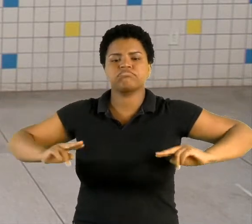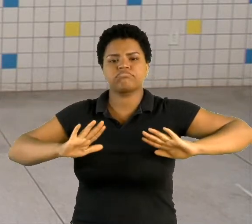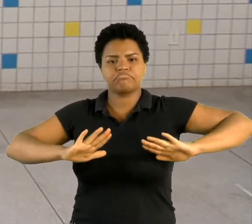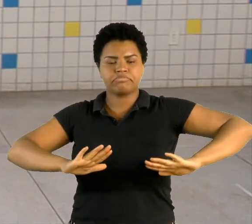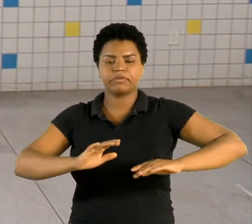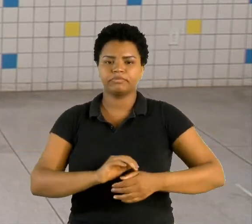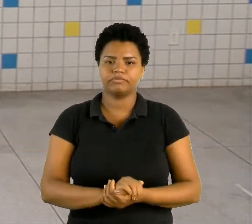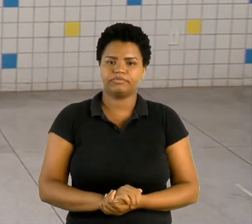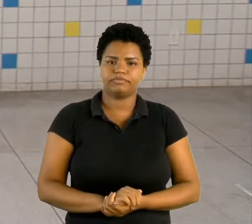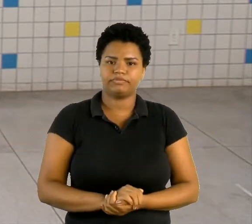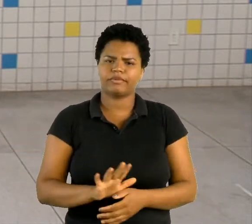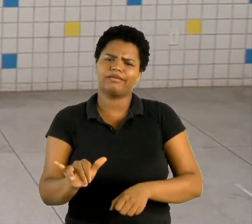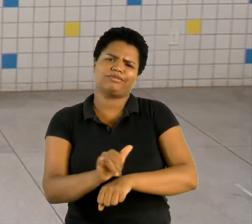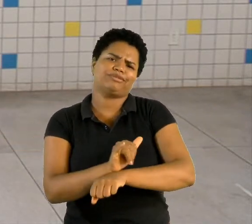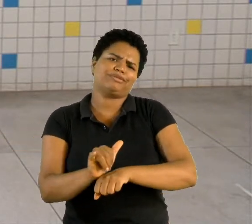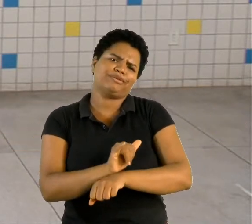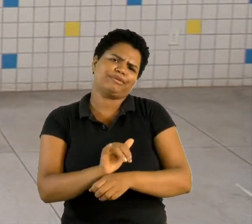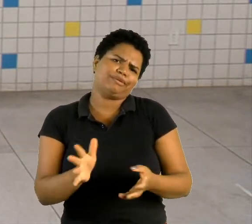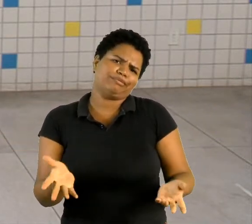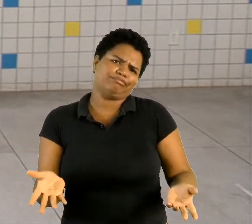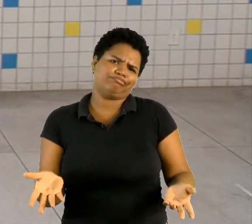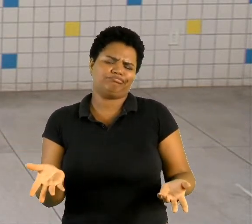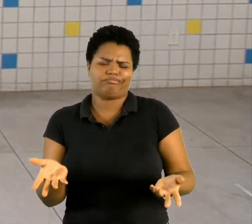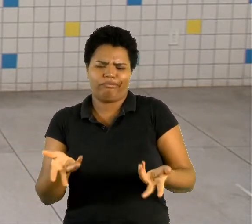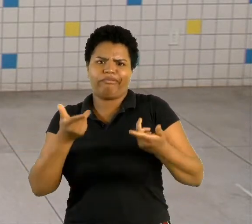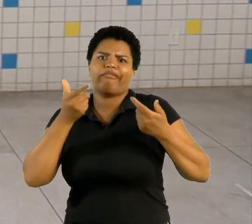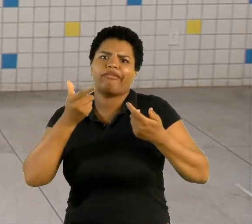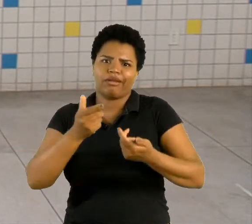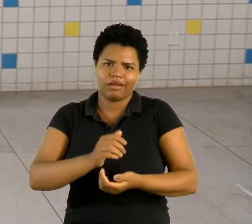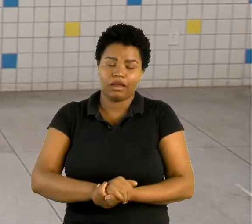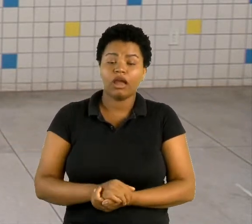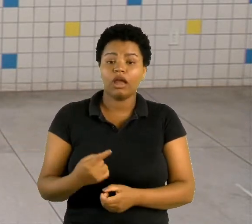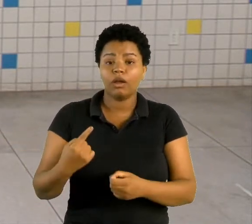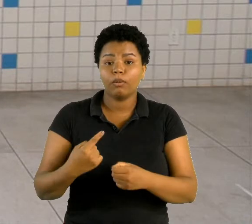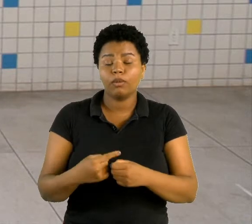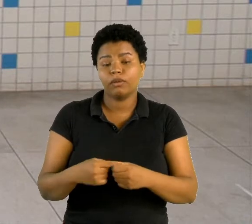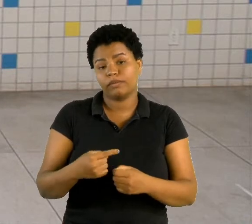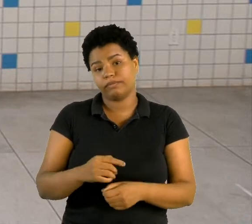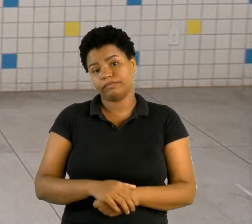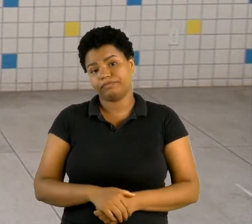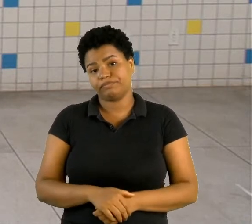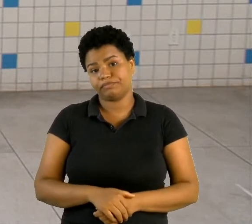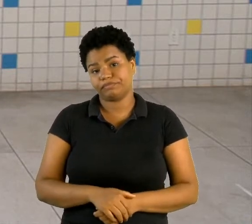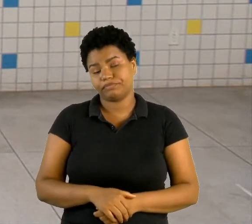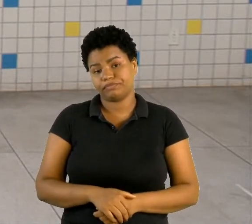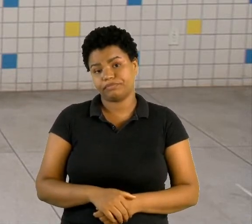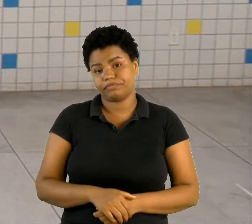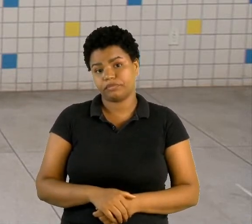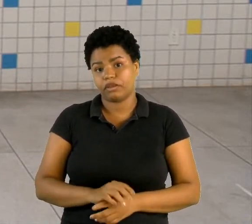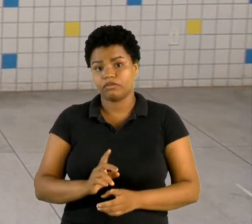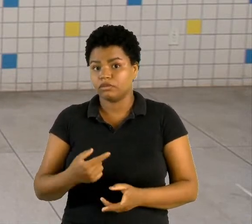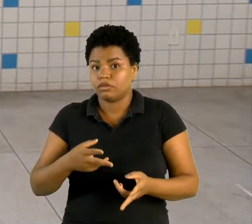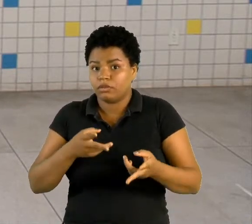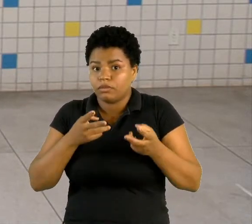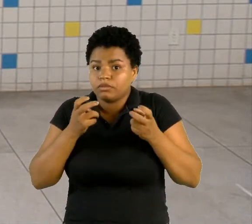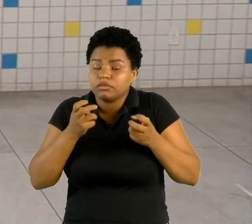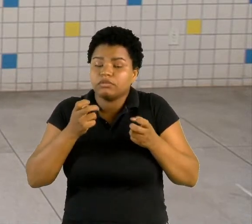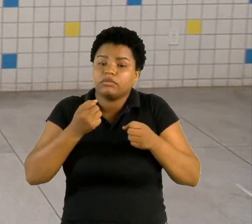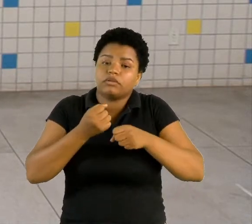ela era muito eficaz para aquela época. Por quê? Você não percebia durante a madrugada,